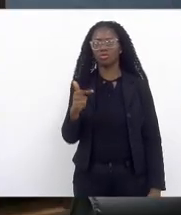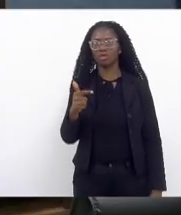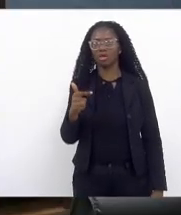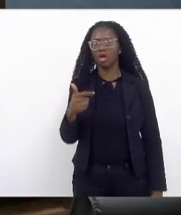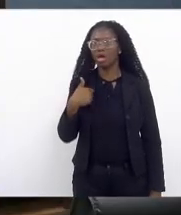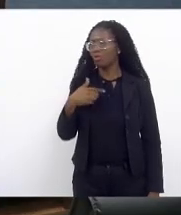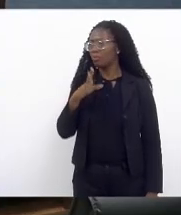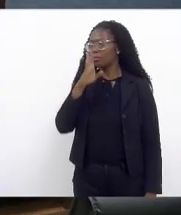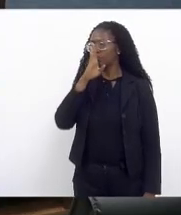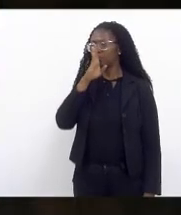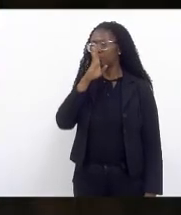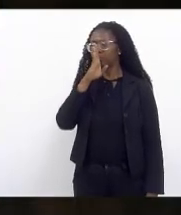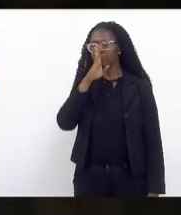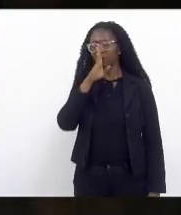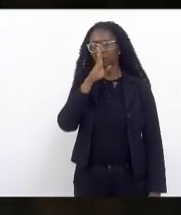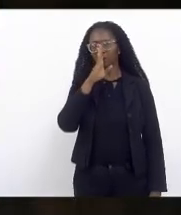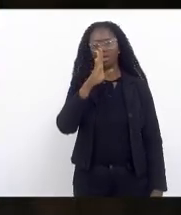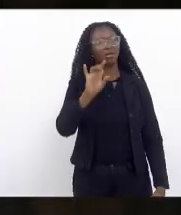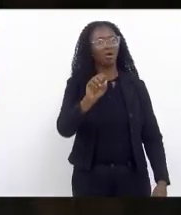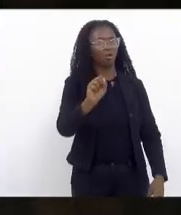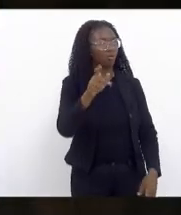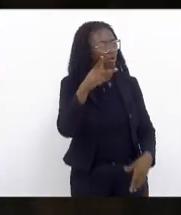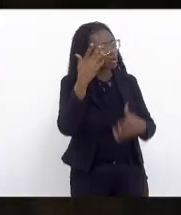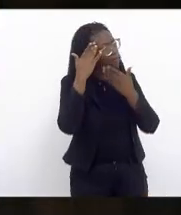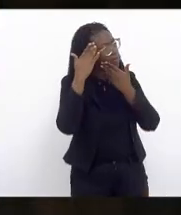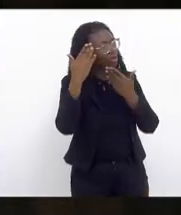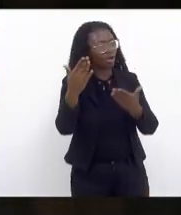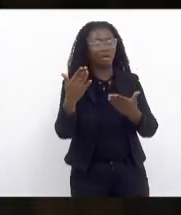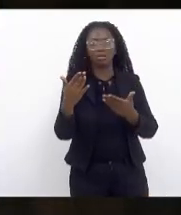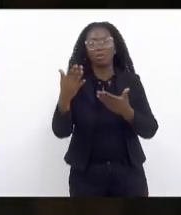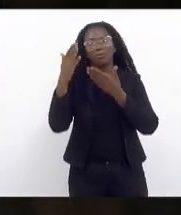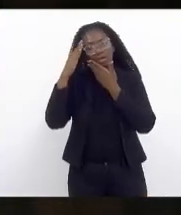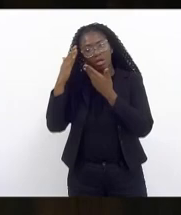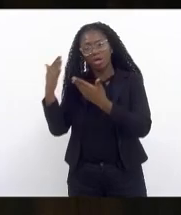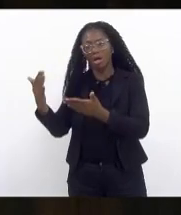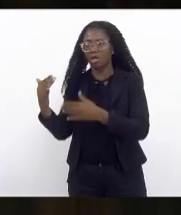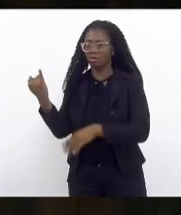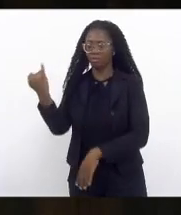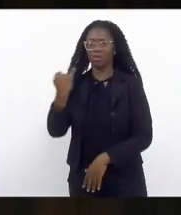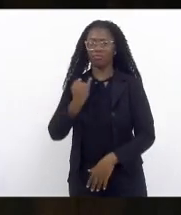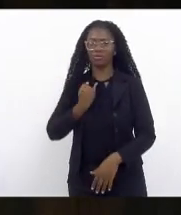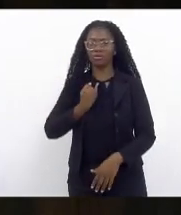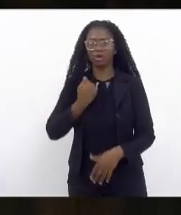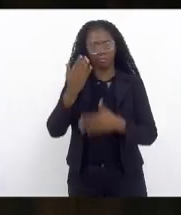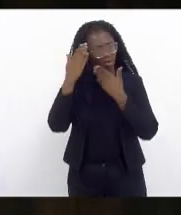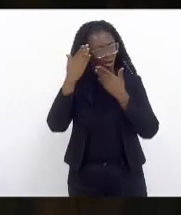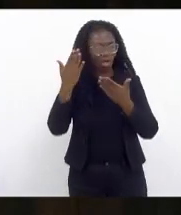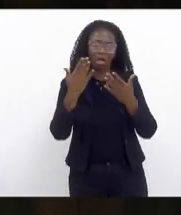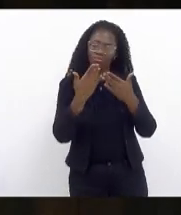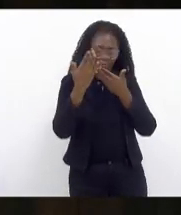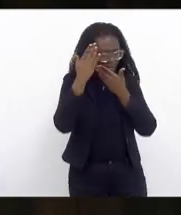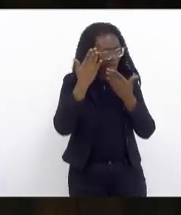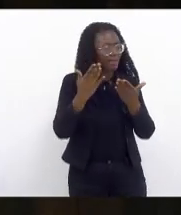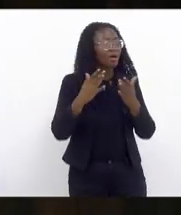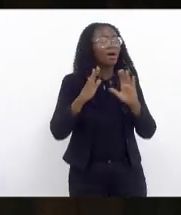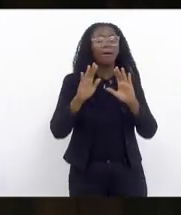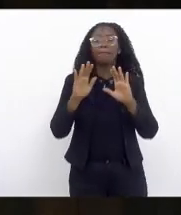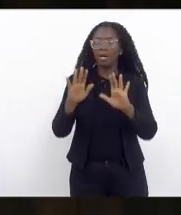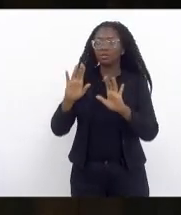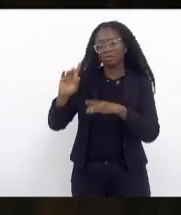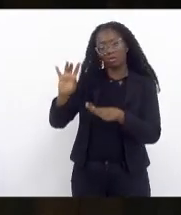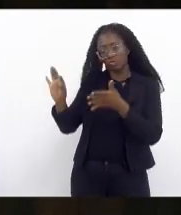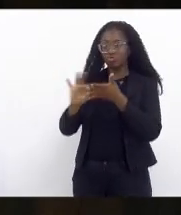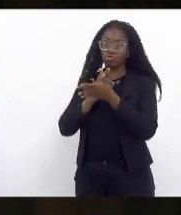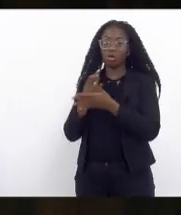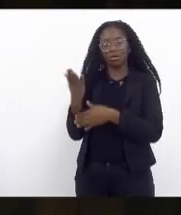hoje muito obrigada obrigada pela gentileza de nos avisar próximo orador inscrito é a nobre